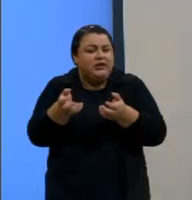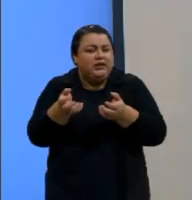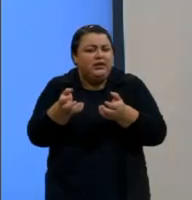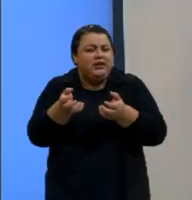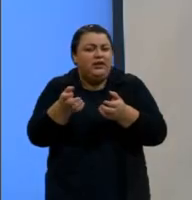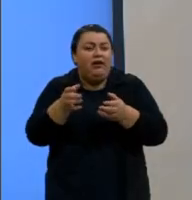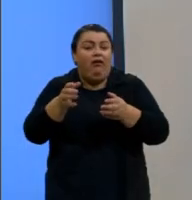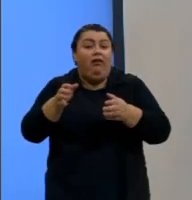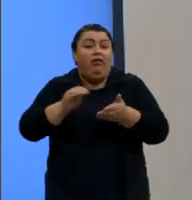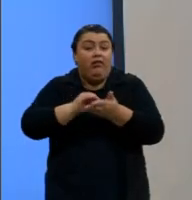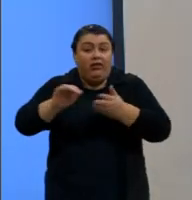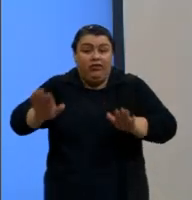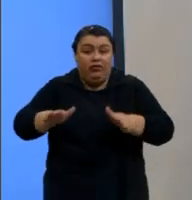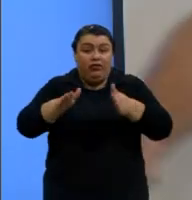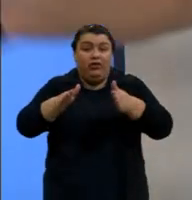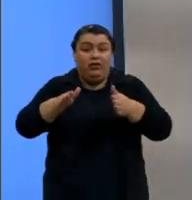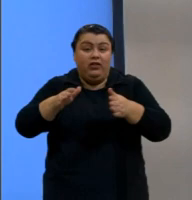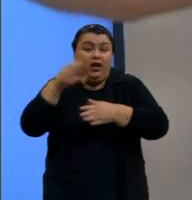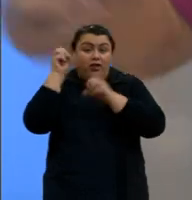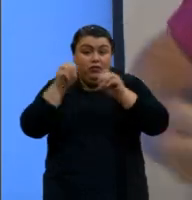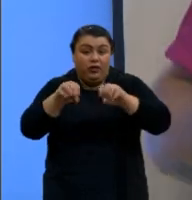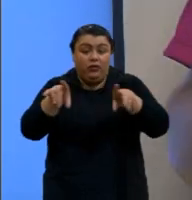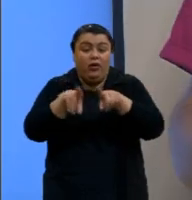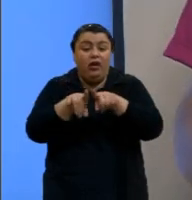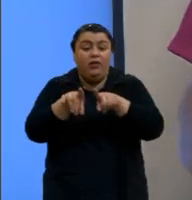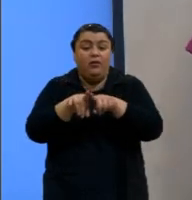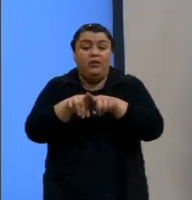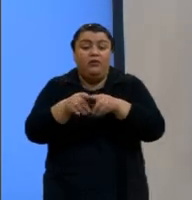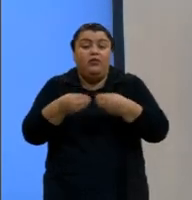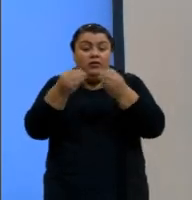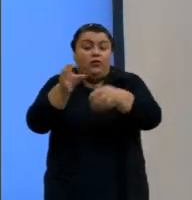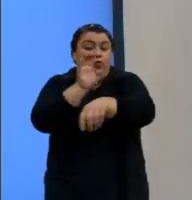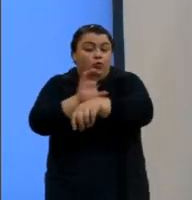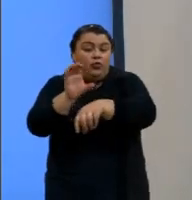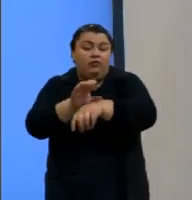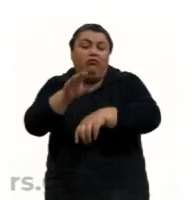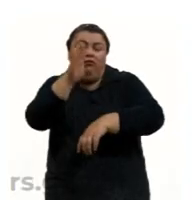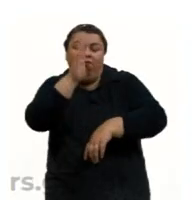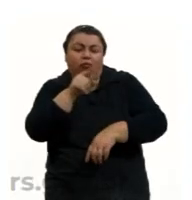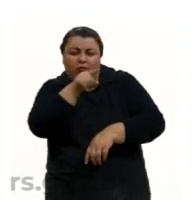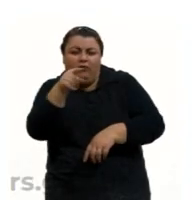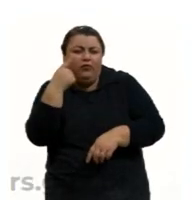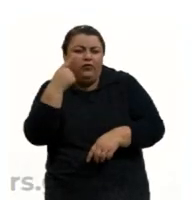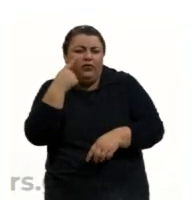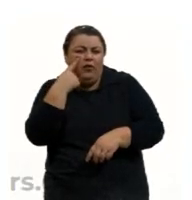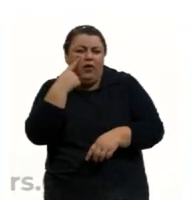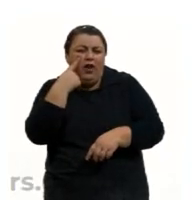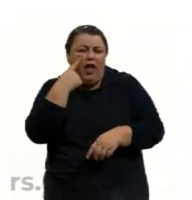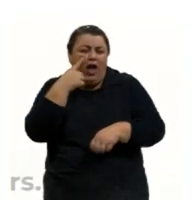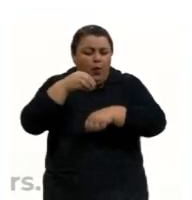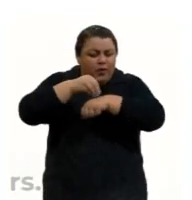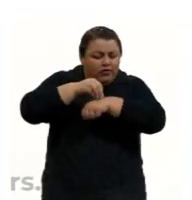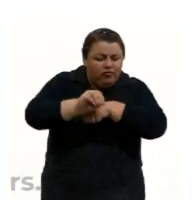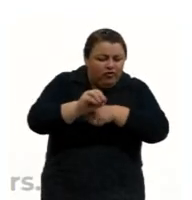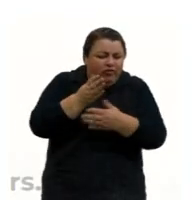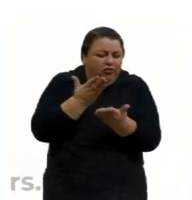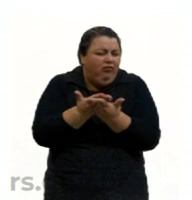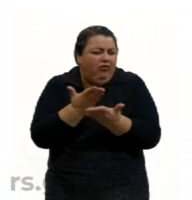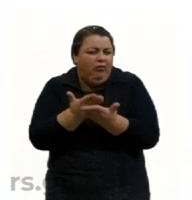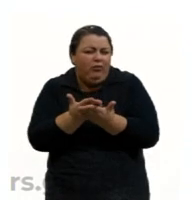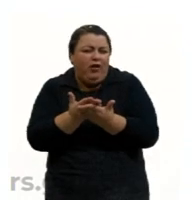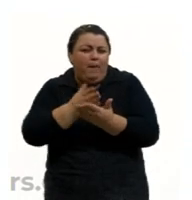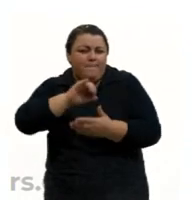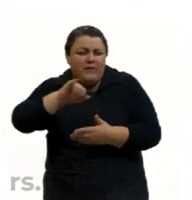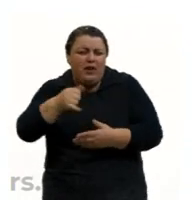de Educação está te oferecendo um cursinho de forma gratuita para você acompanhar e para você se aprimorar e ficar melhor preparado para